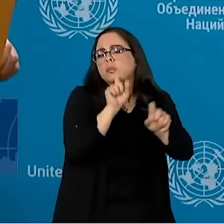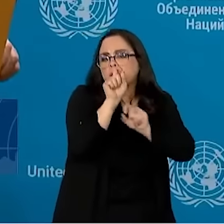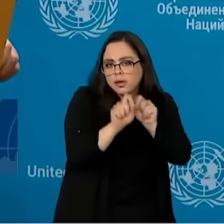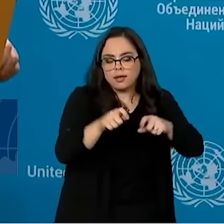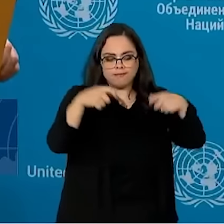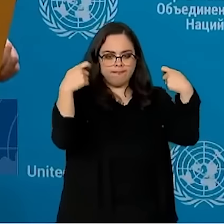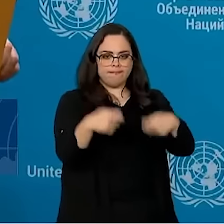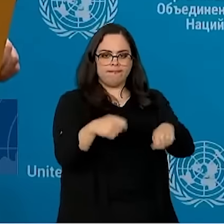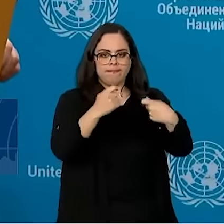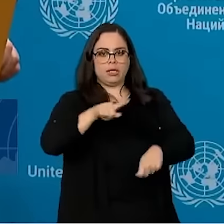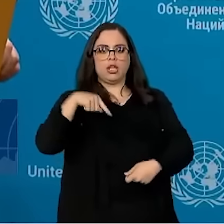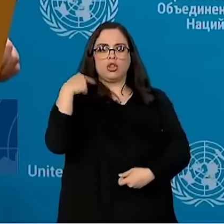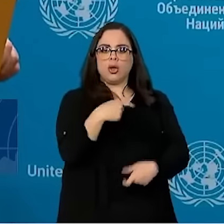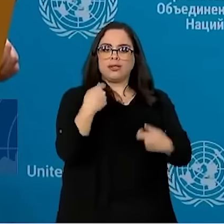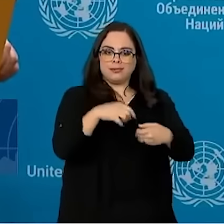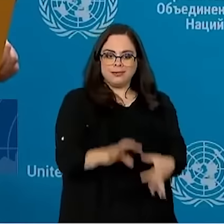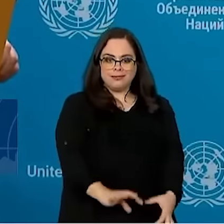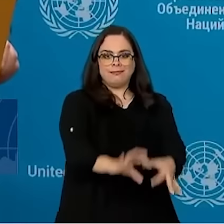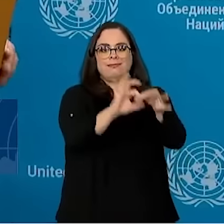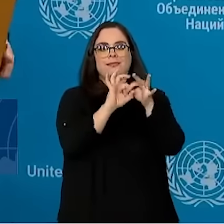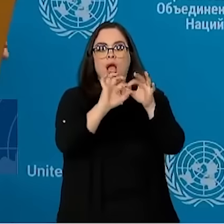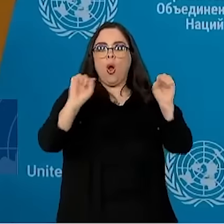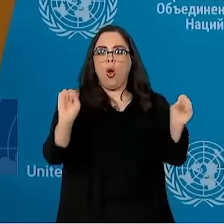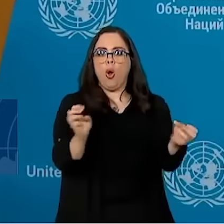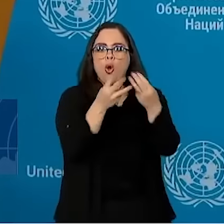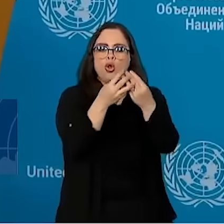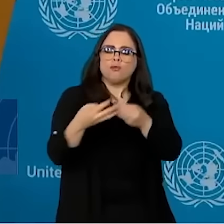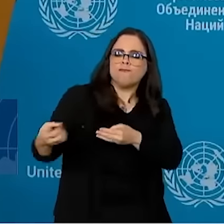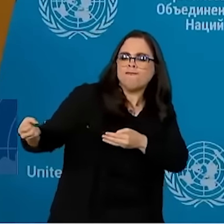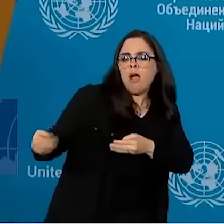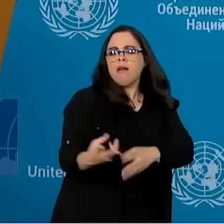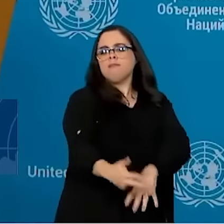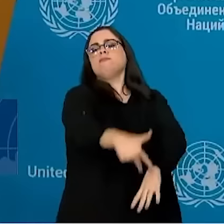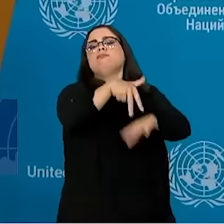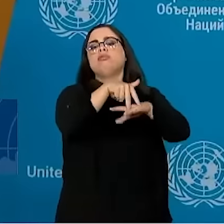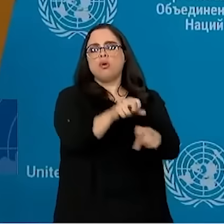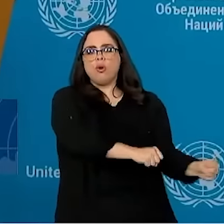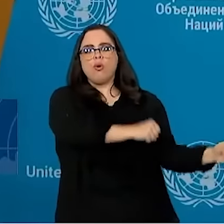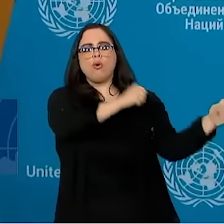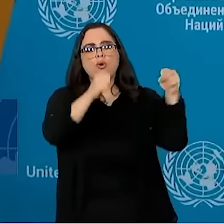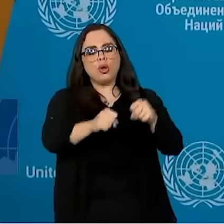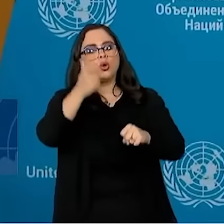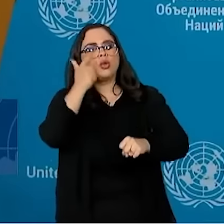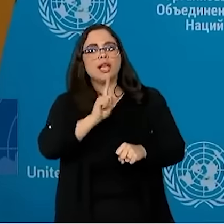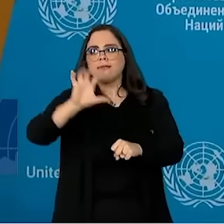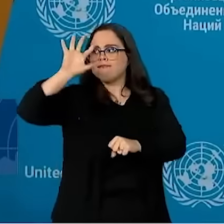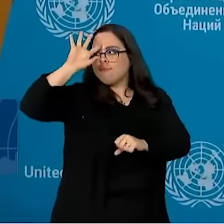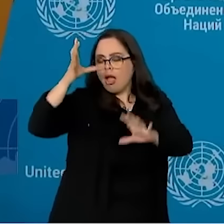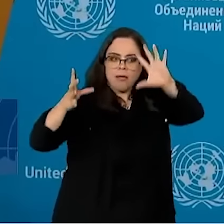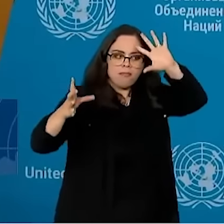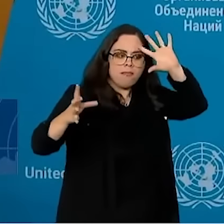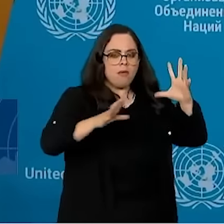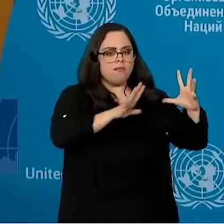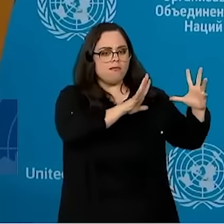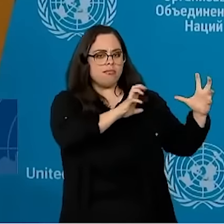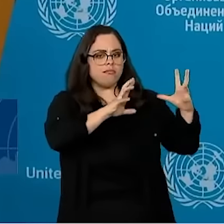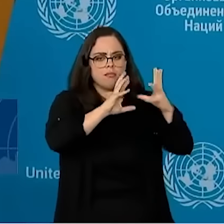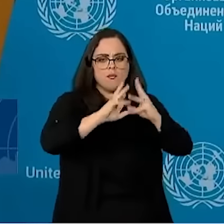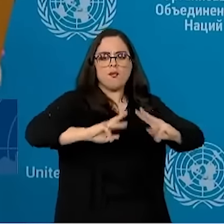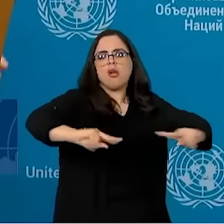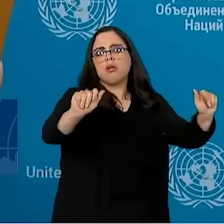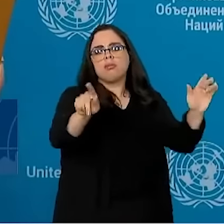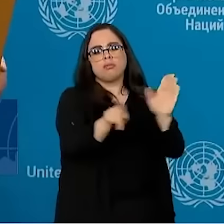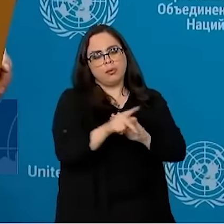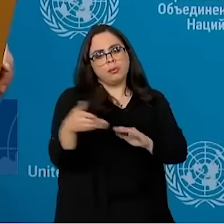renovar as Nações Unidas para que ela possa resolver conflitos que